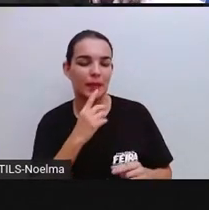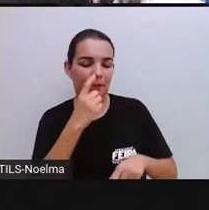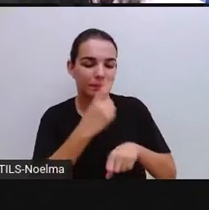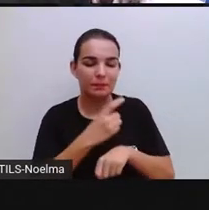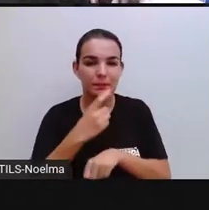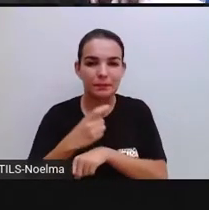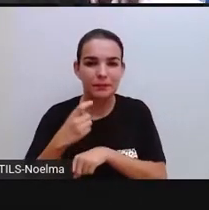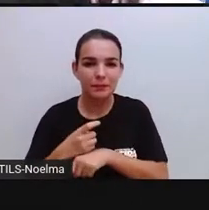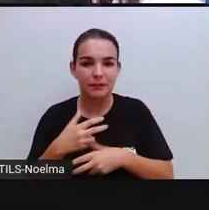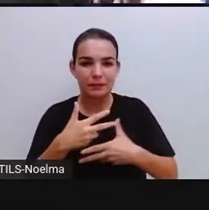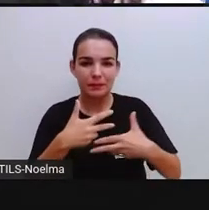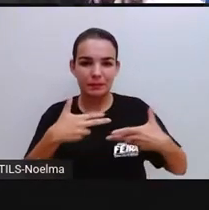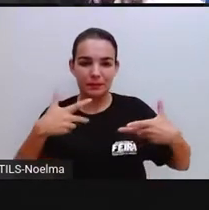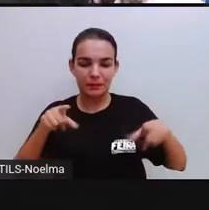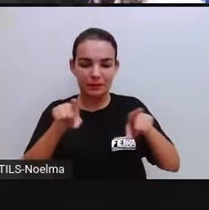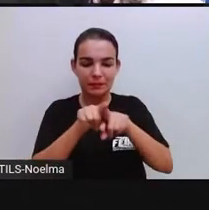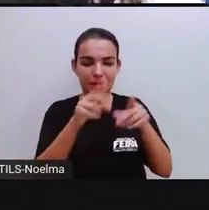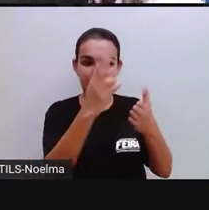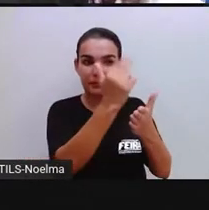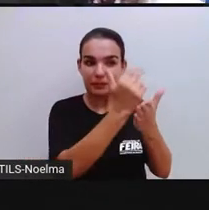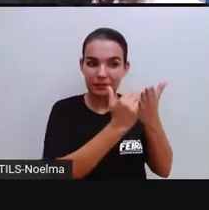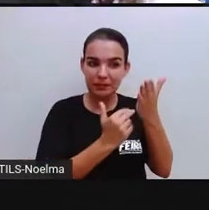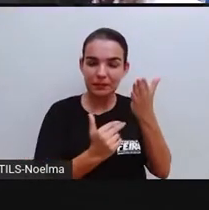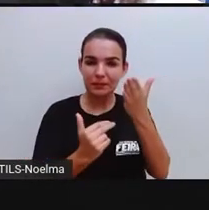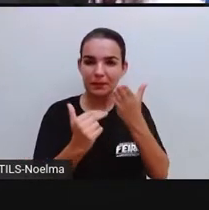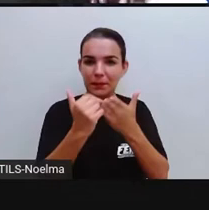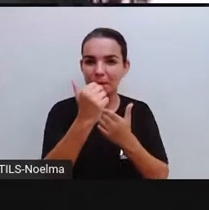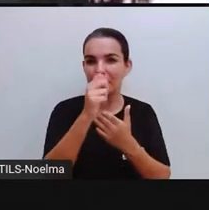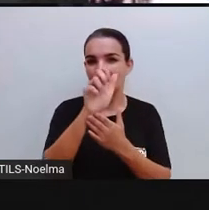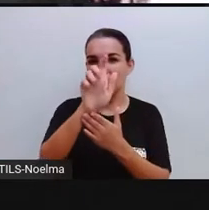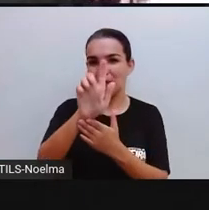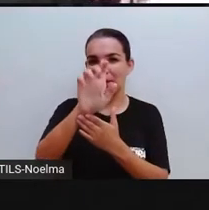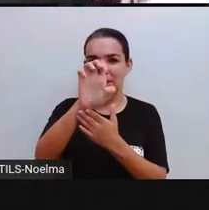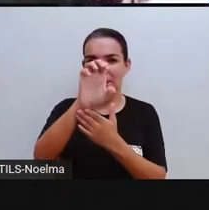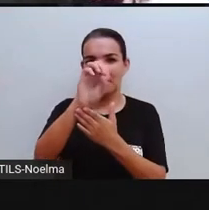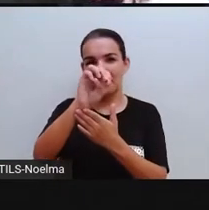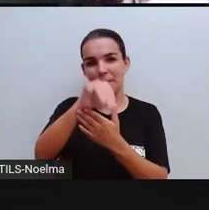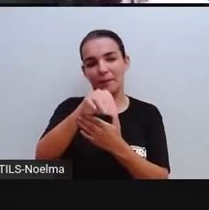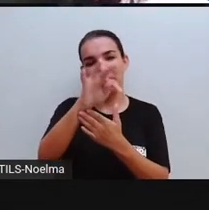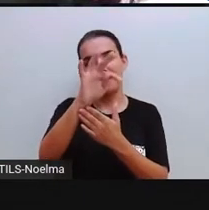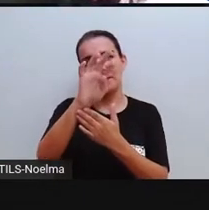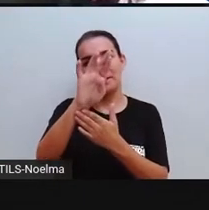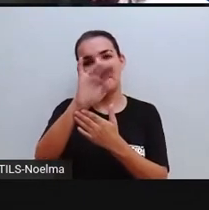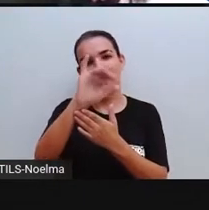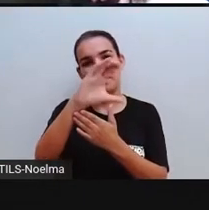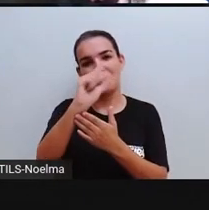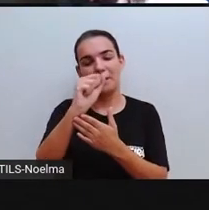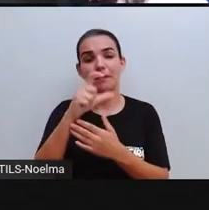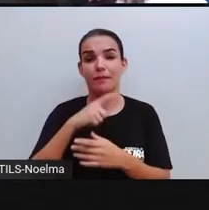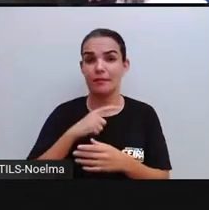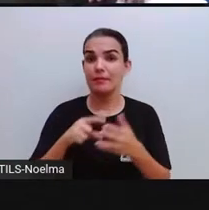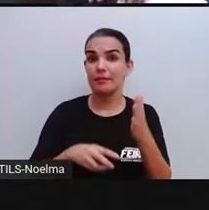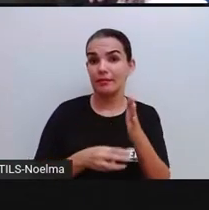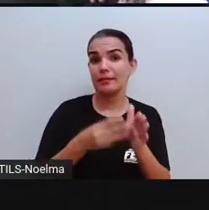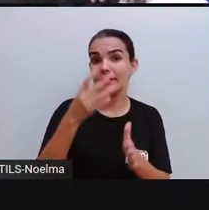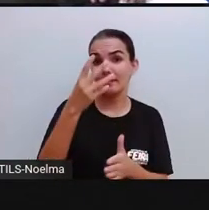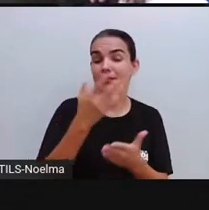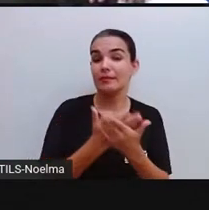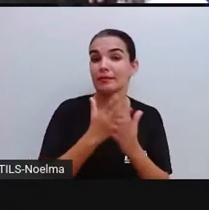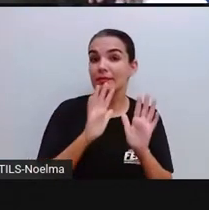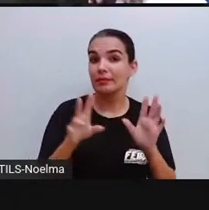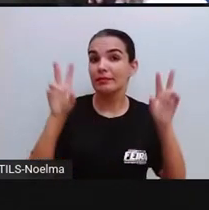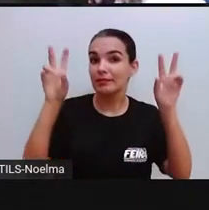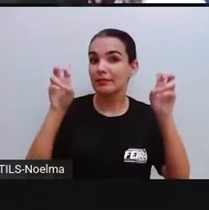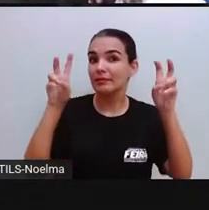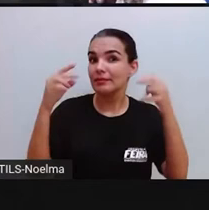Materiais e as Figuras Geométricas, tá? E essa é a nossa terceira aula com essa temática,